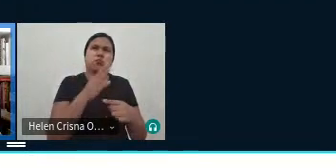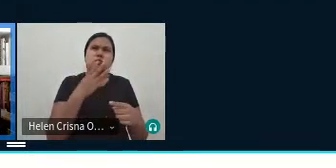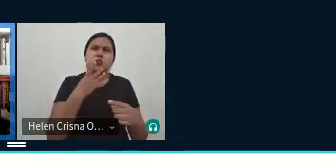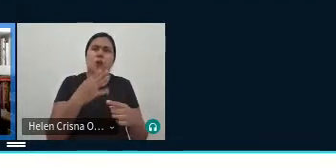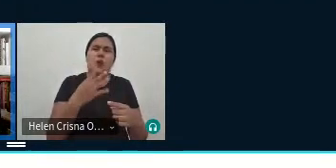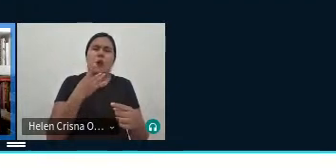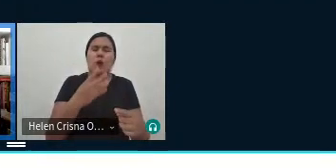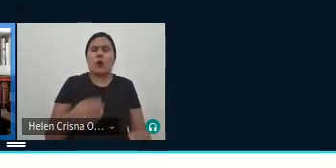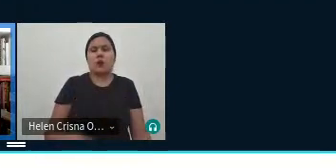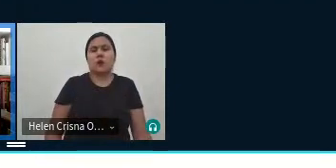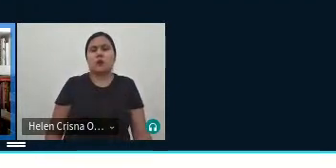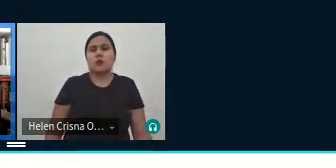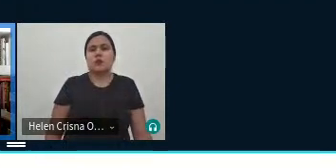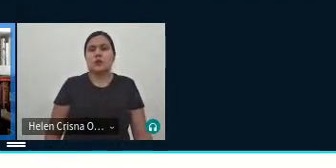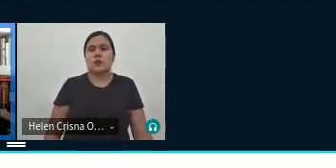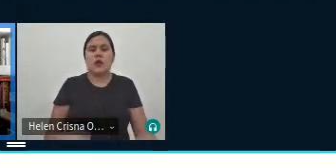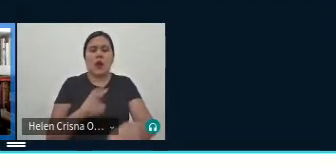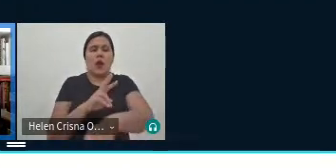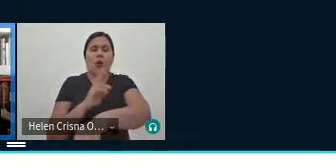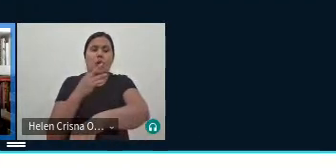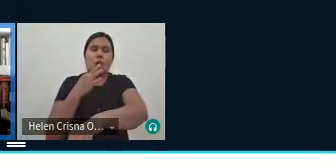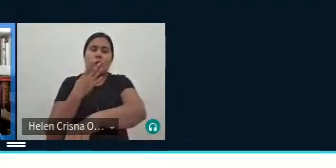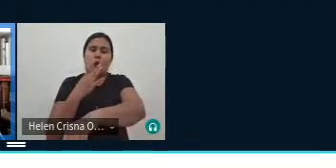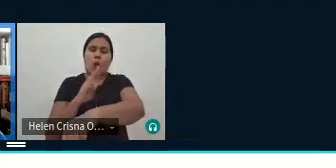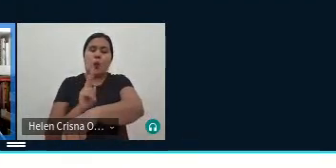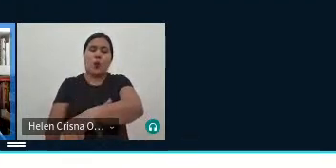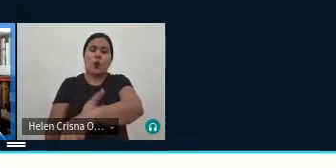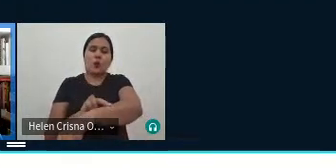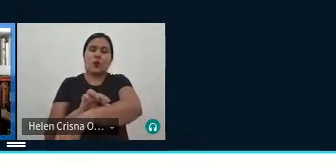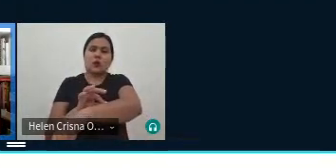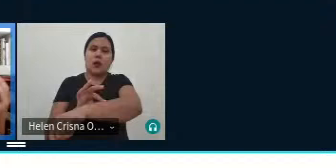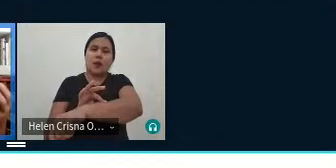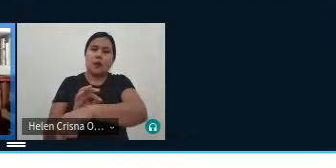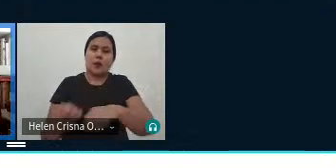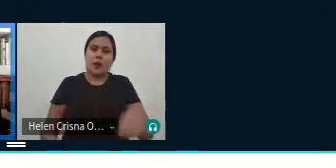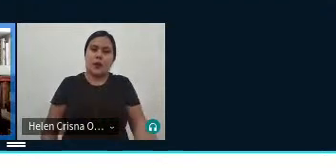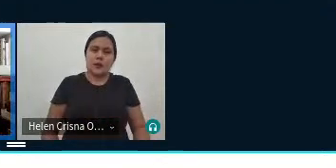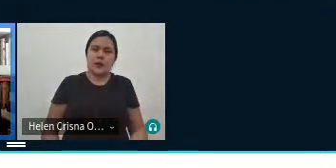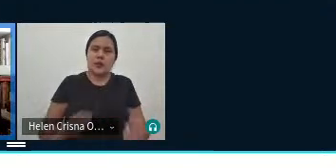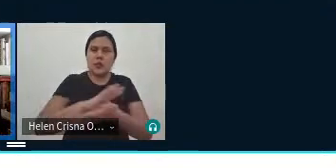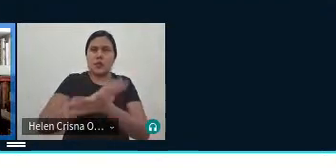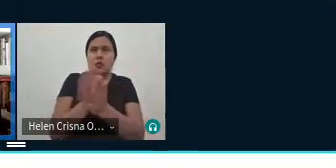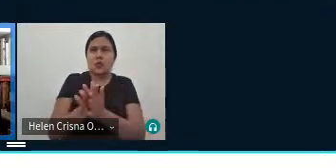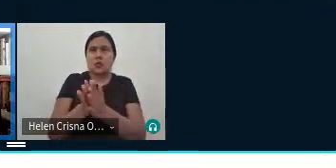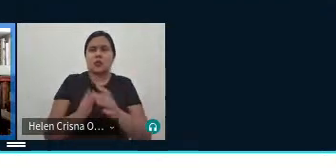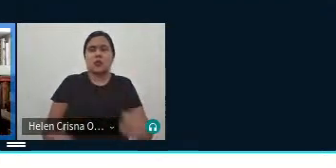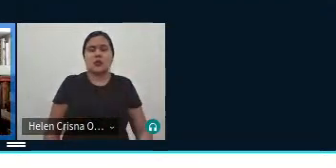relação entre pigmentação da pele e a discriminação dentro desse